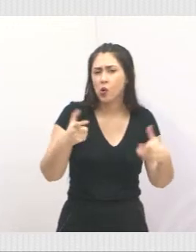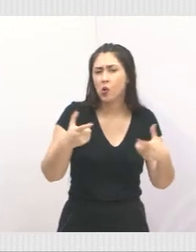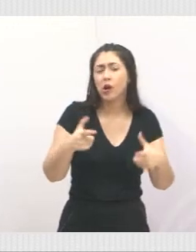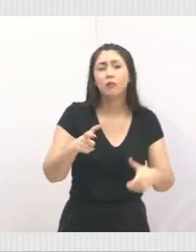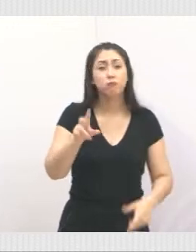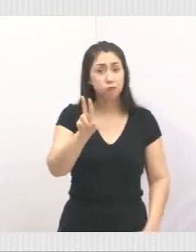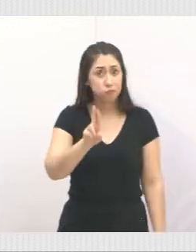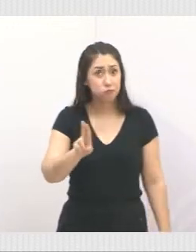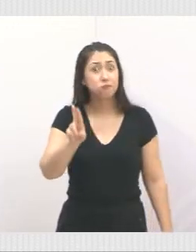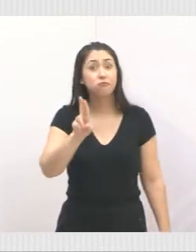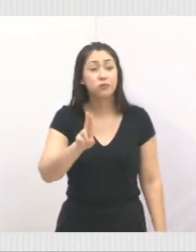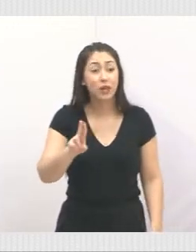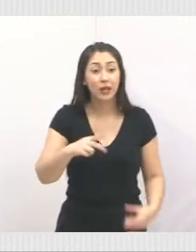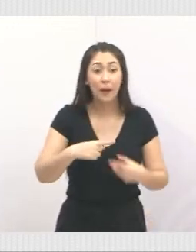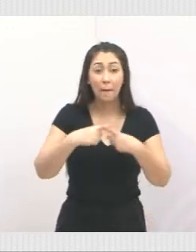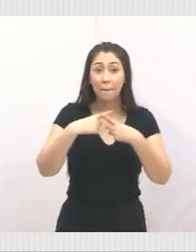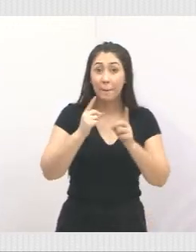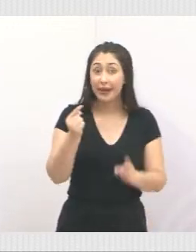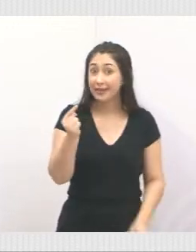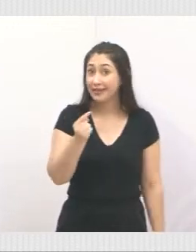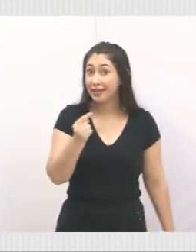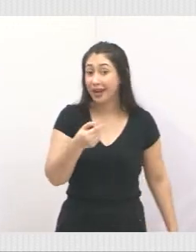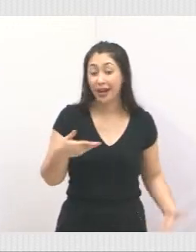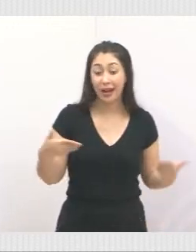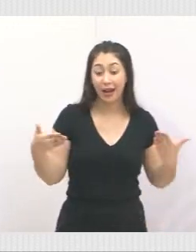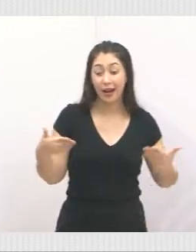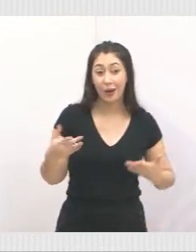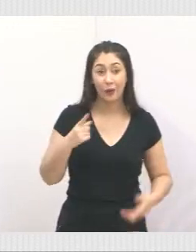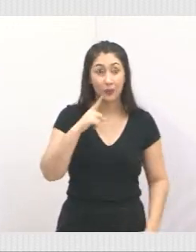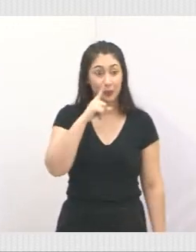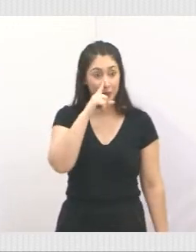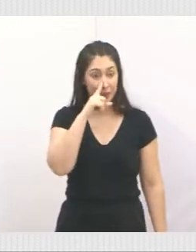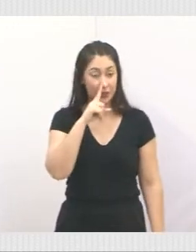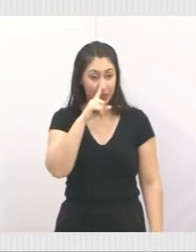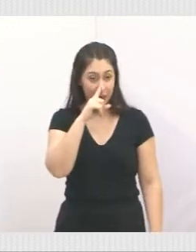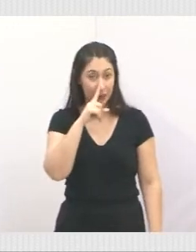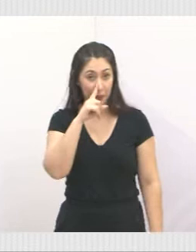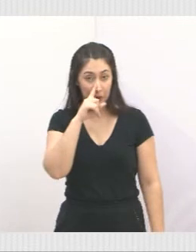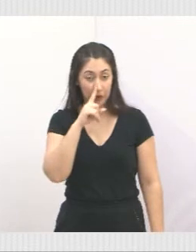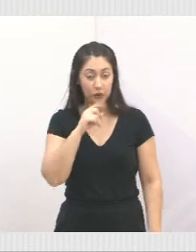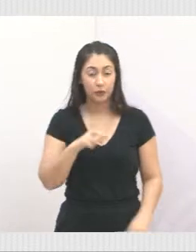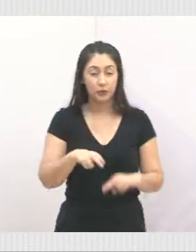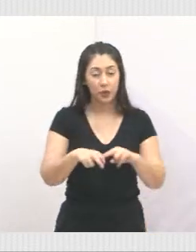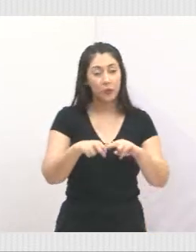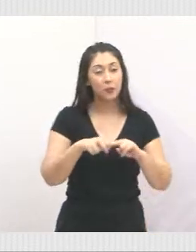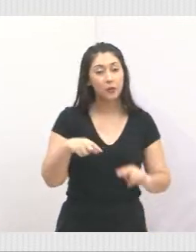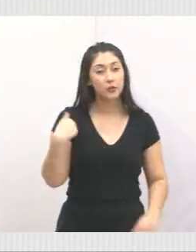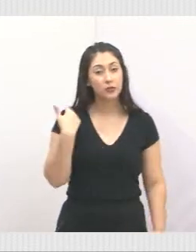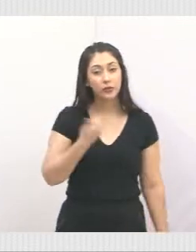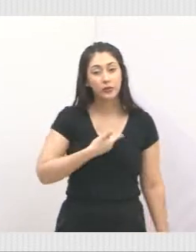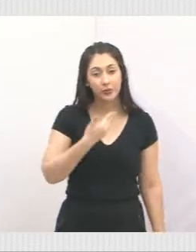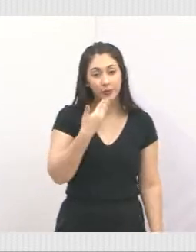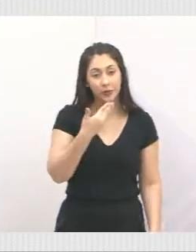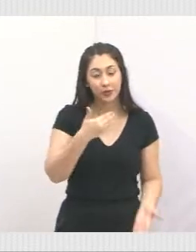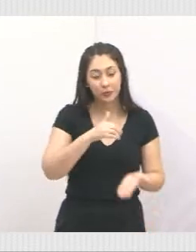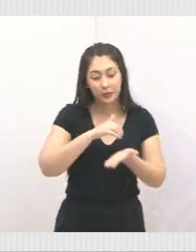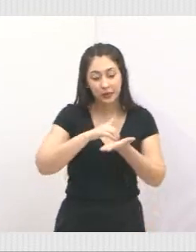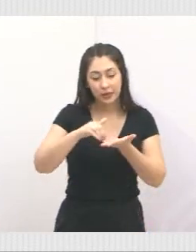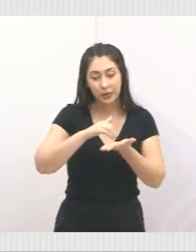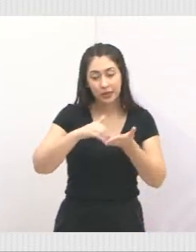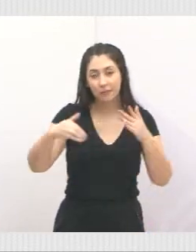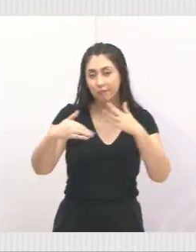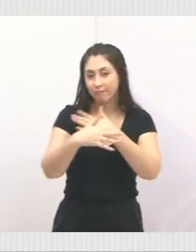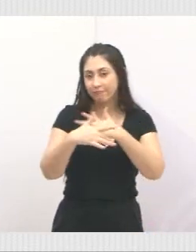utilizado e ali se tornou muito perigoso. Então, nós solicitamos à mobilidade urbana que ela